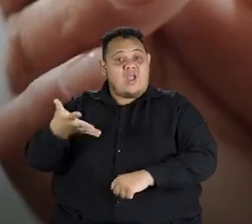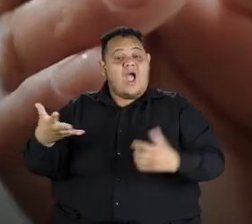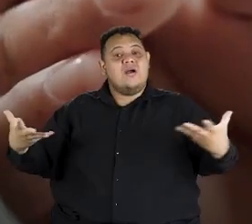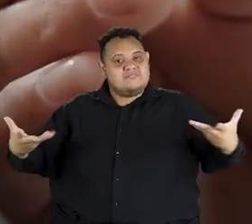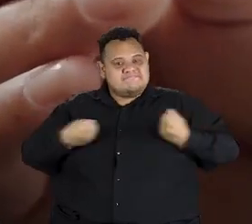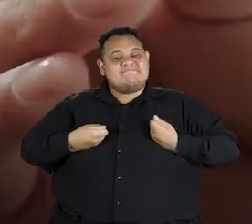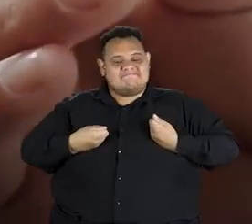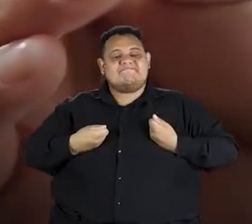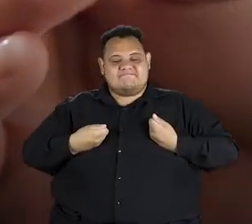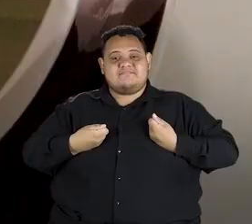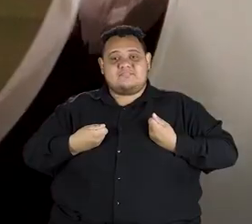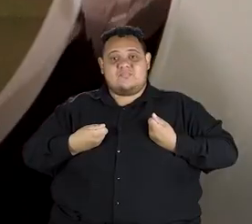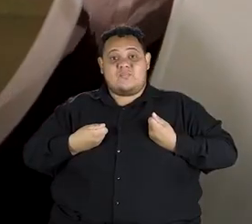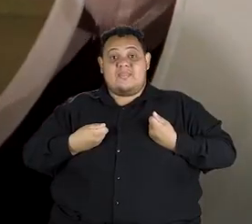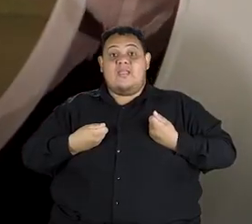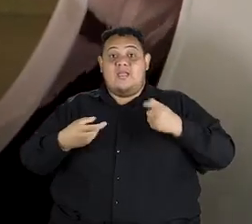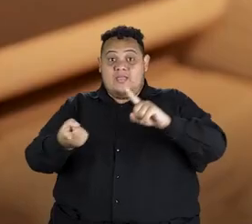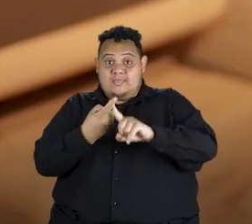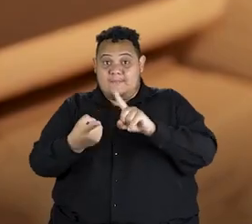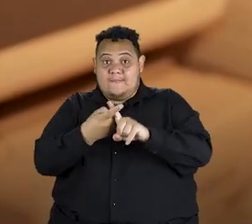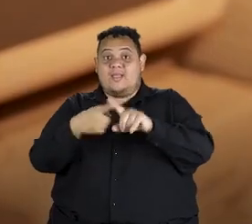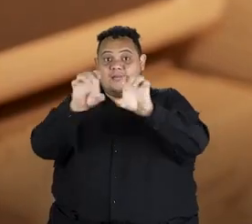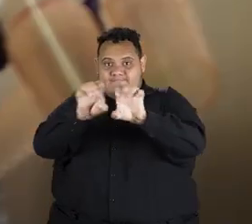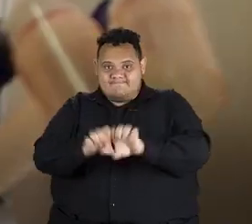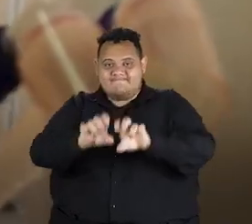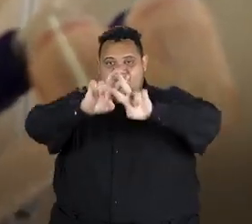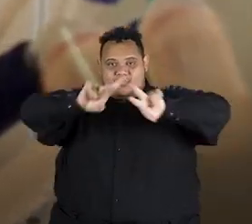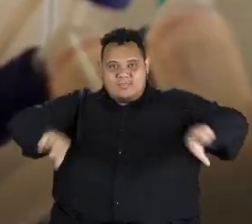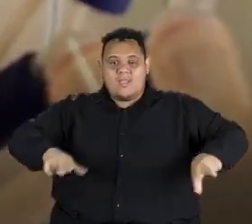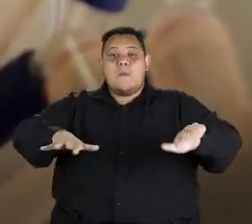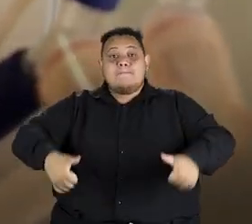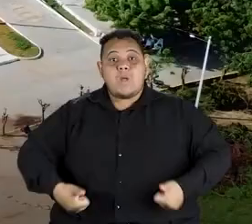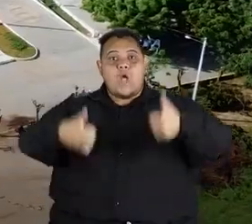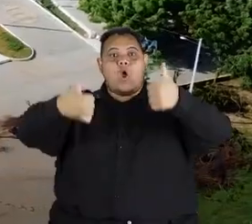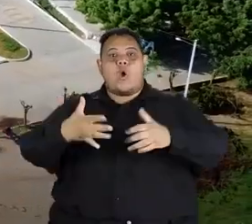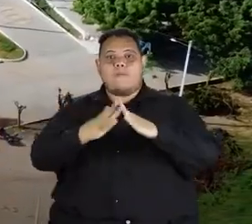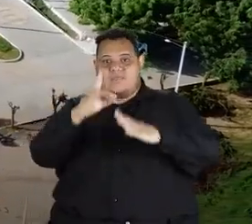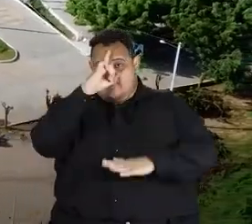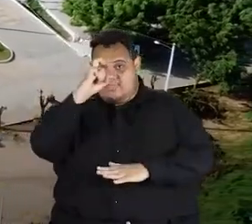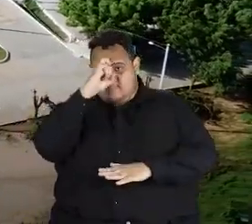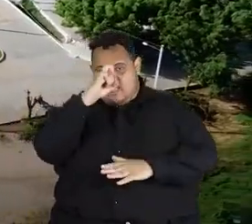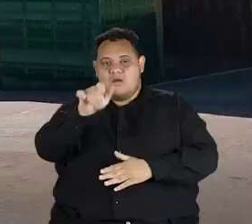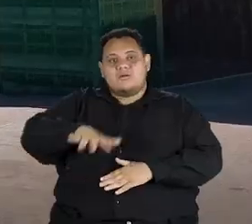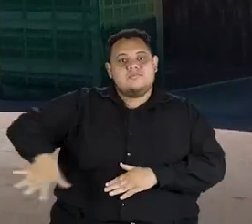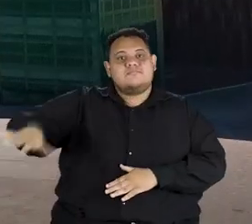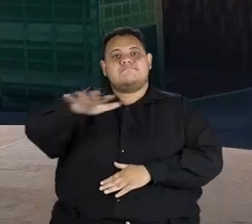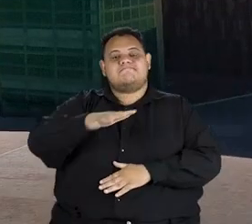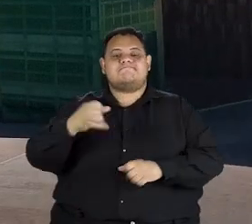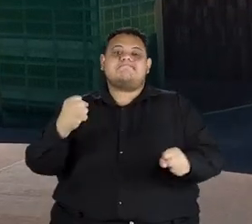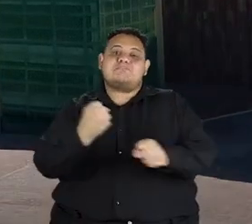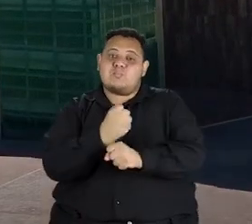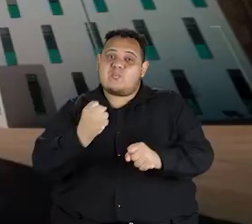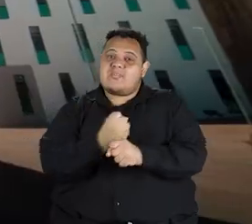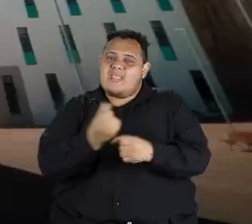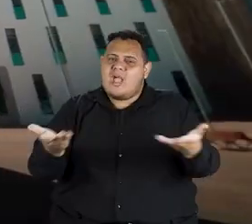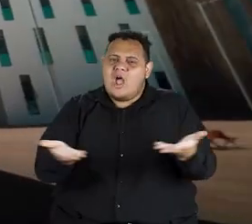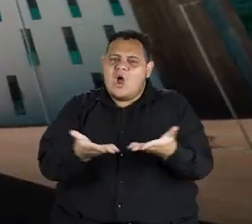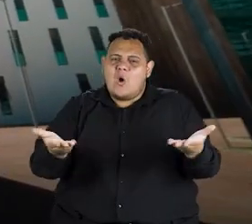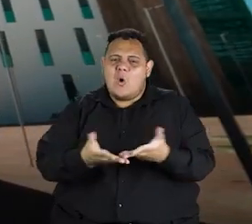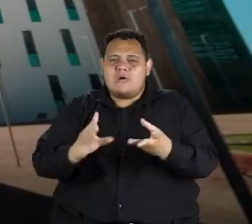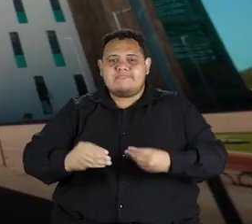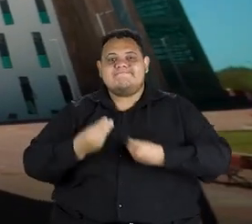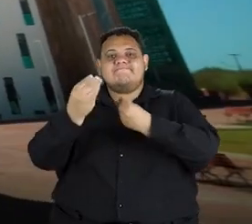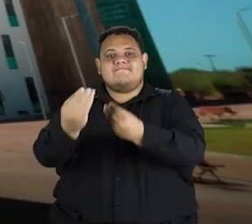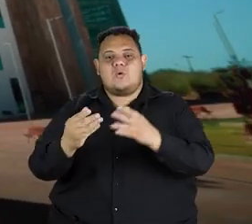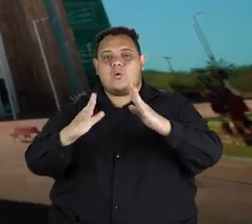imunizado. Equipamos e melhoramos os hospitais regionais. Este ano, ainda